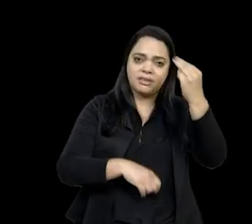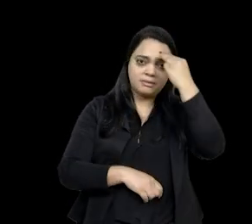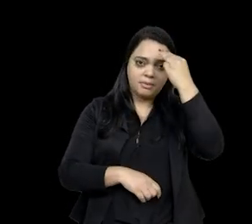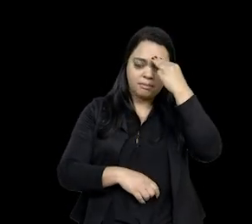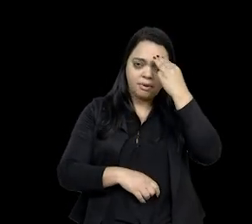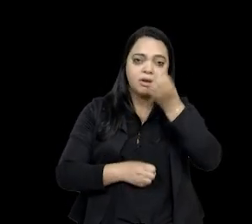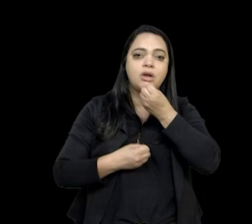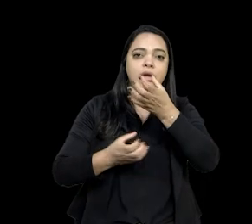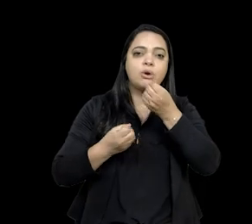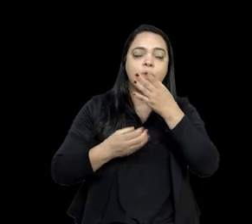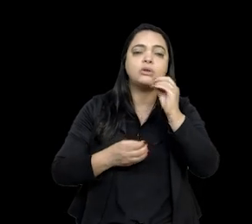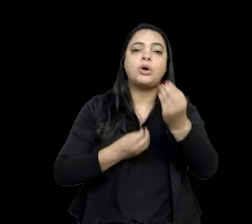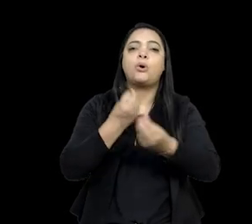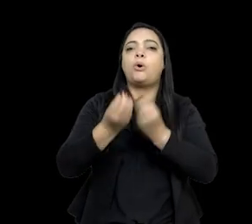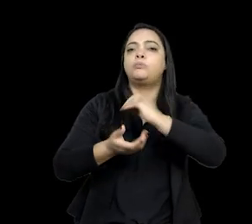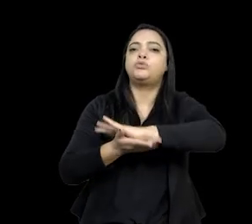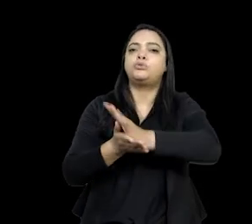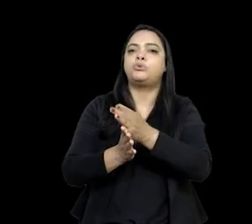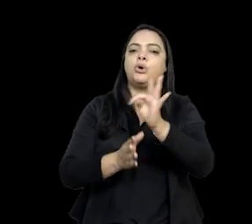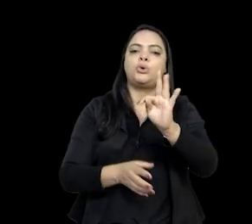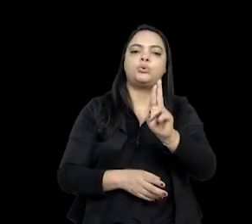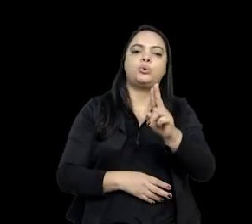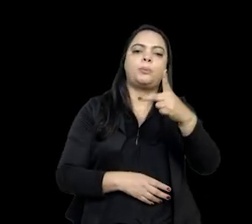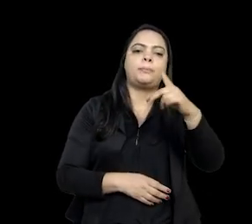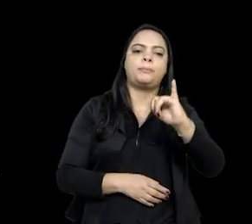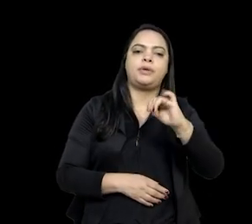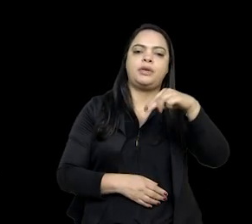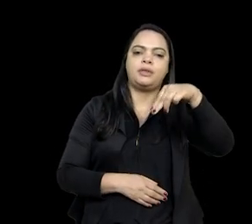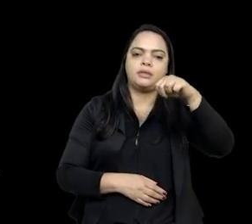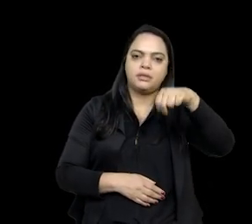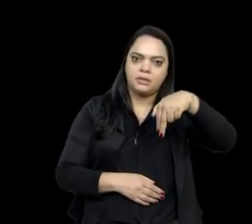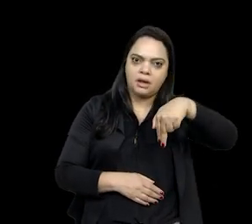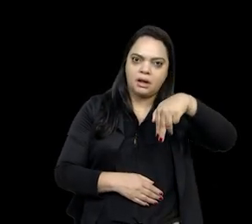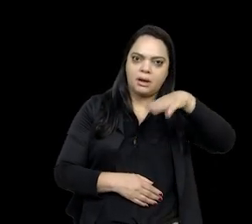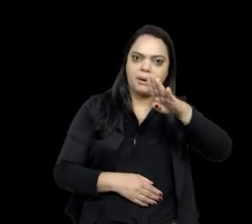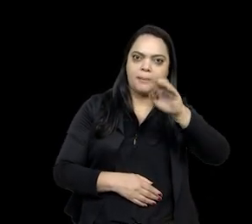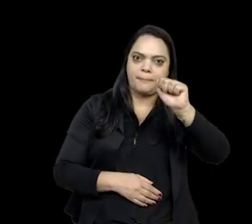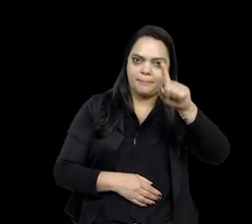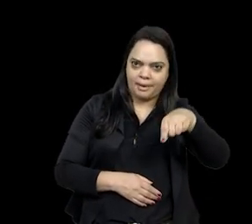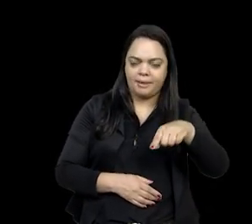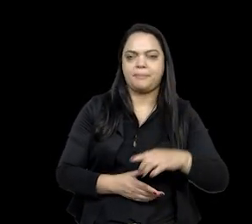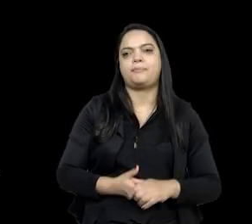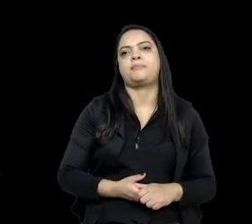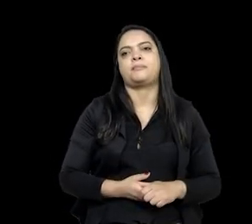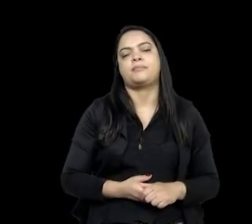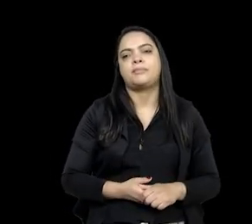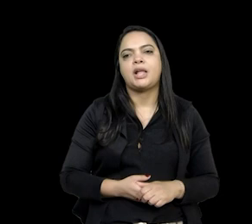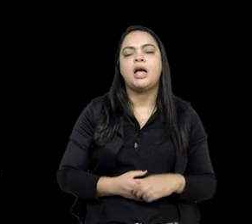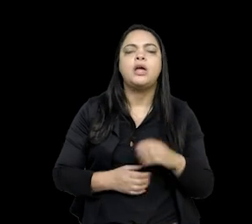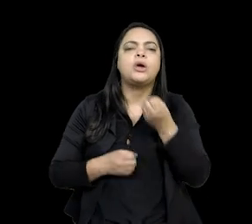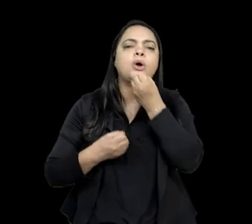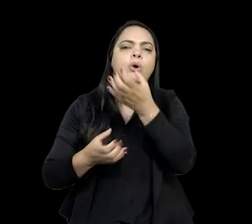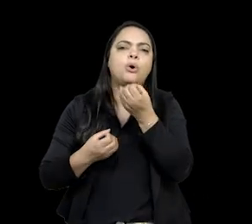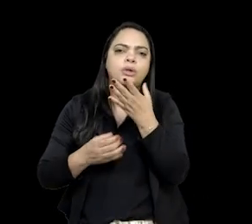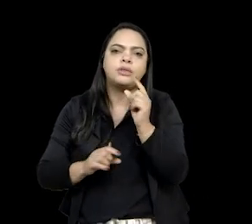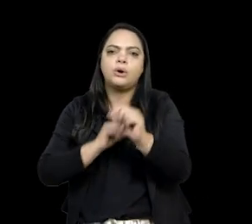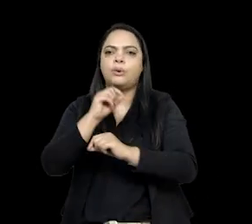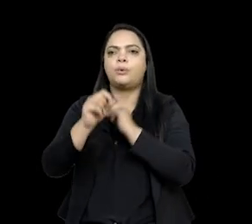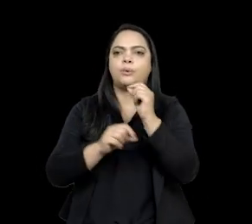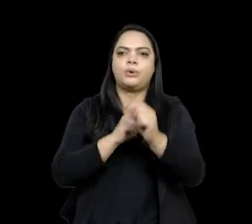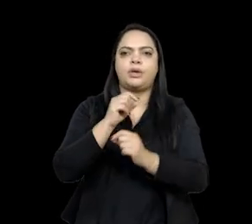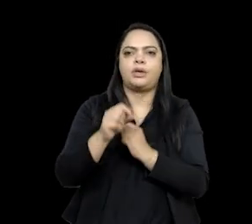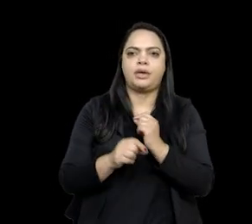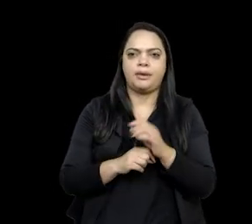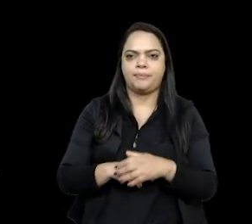dos Tupinambás. Então, ele relata nos instrumentos de Mendes Sá, exatamente. Aí, ele vai relatando que, por uma légua, ele